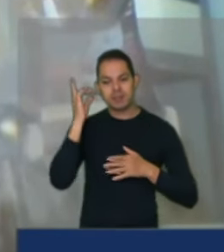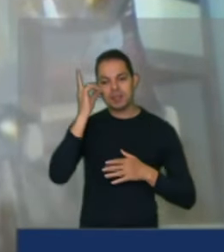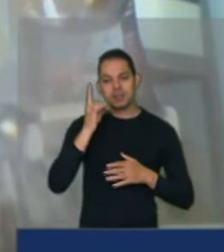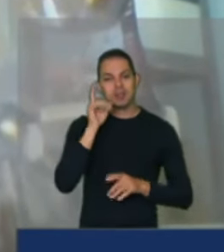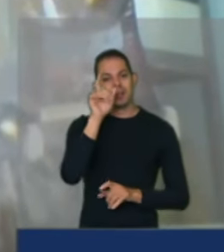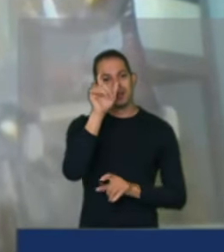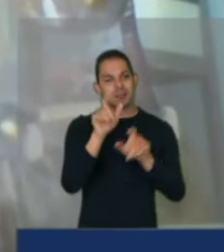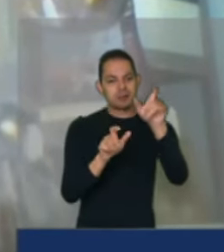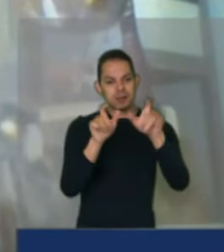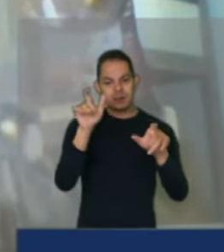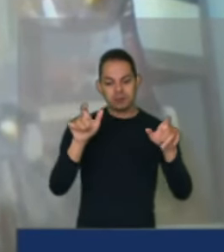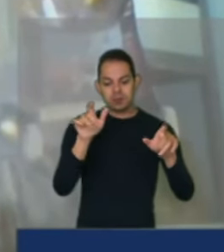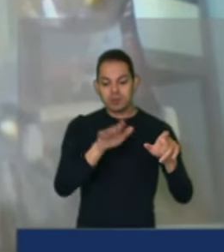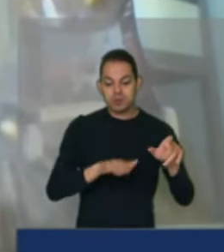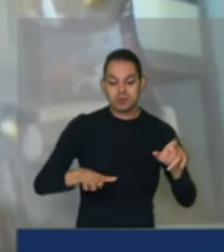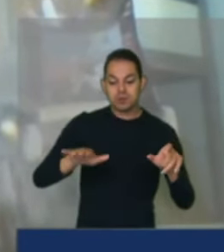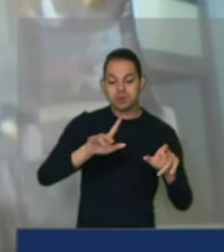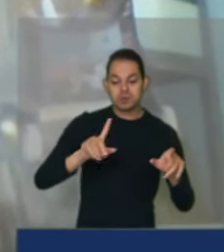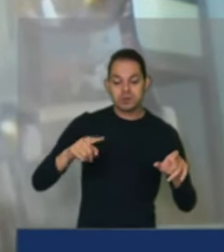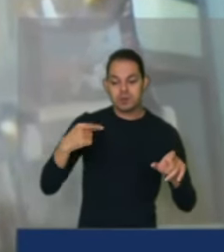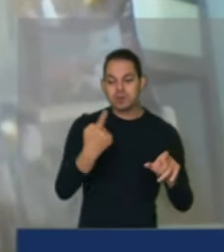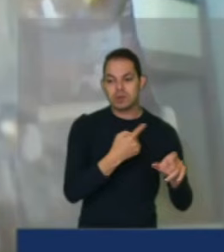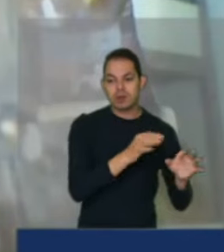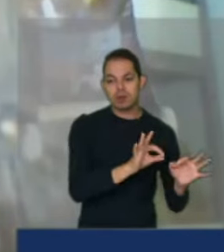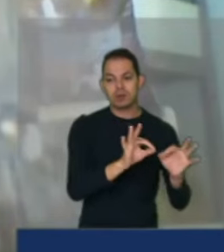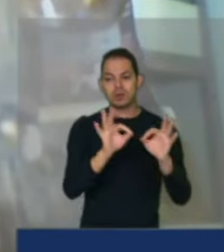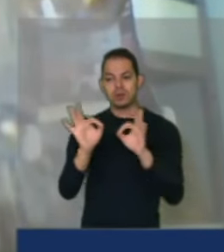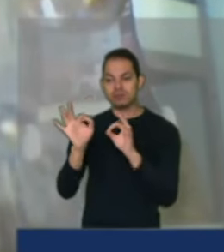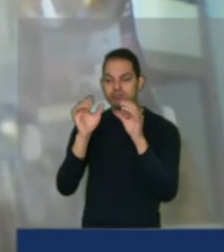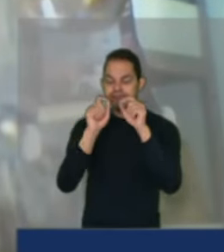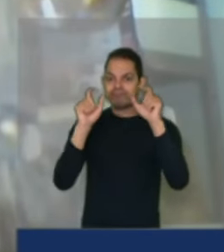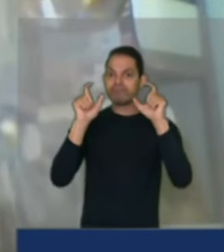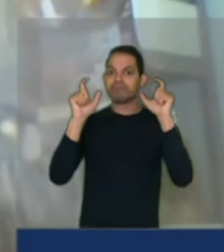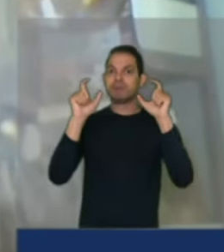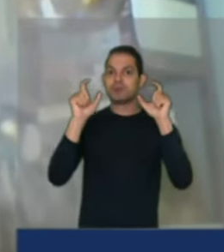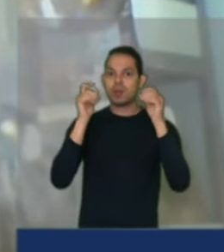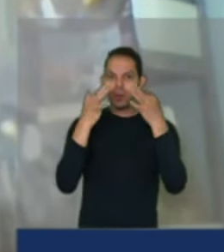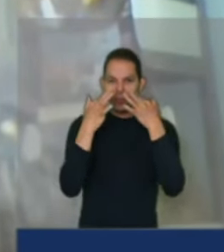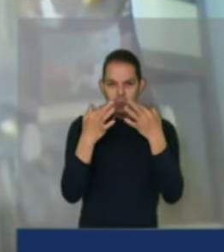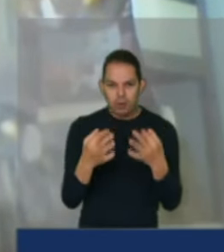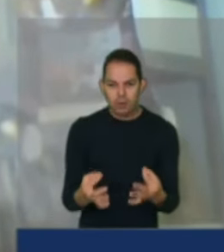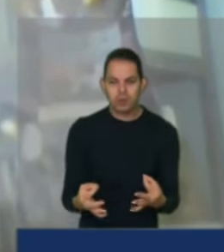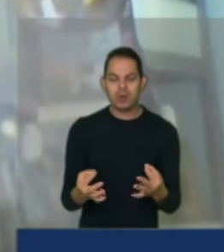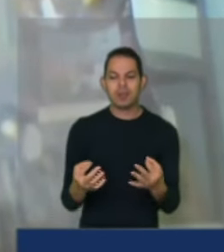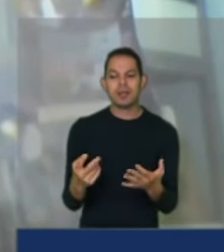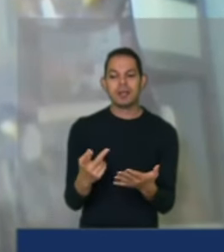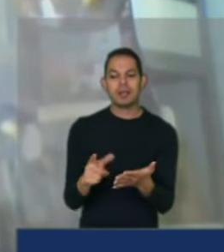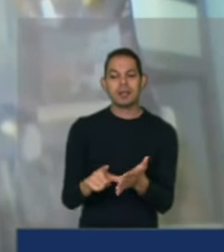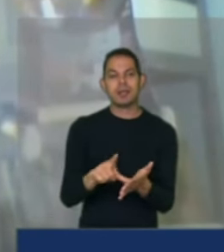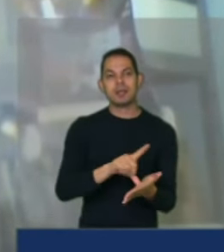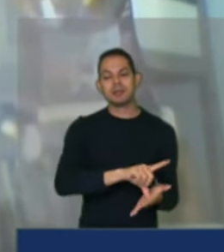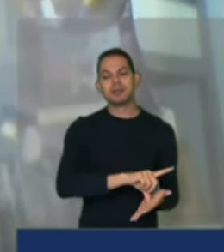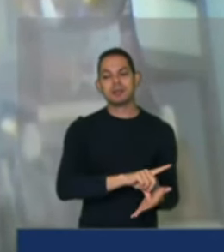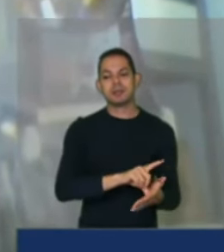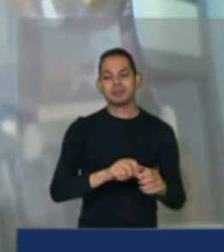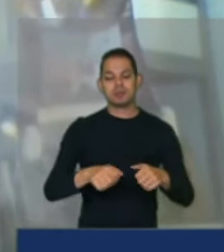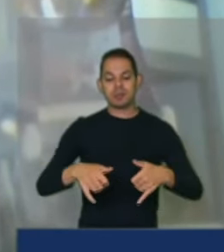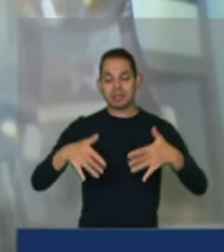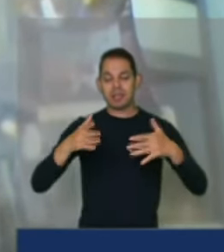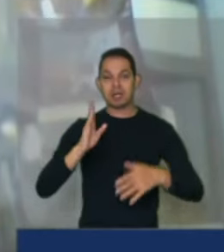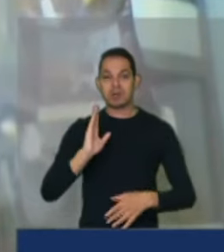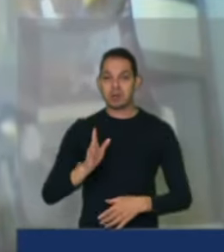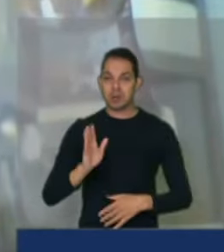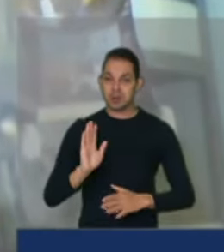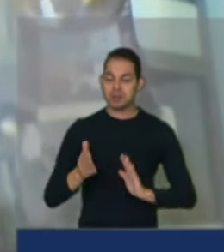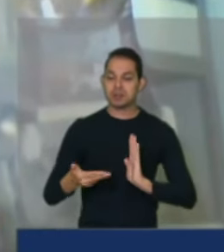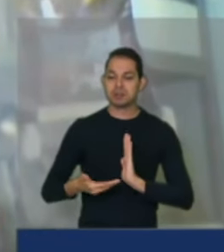Nós estamos acompanhando atentamente. Passamos pelo plenário já da Câmara dos